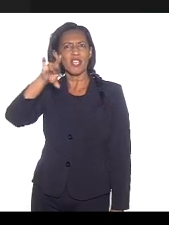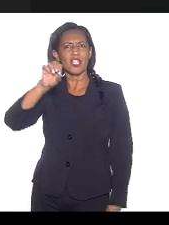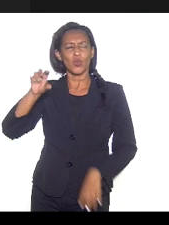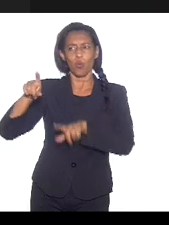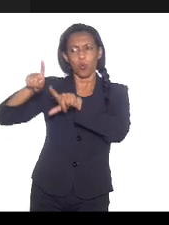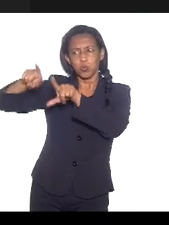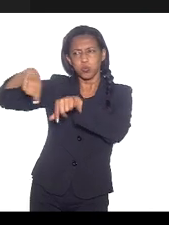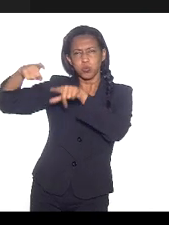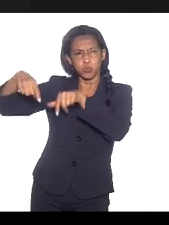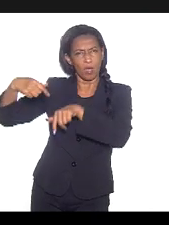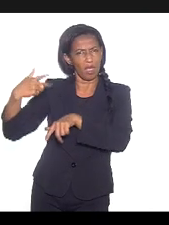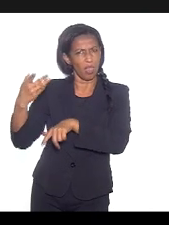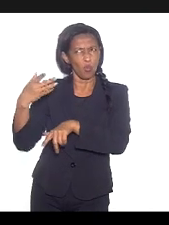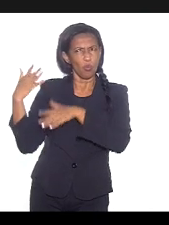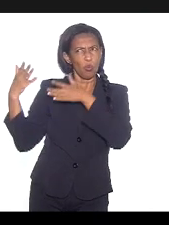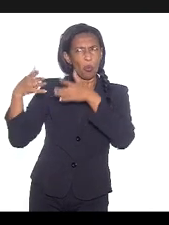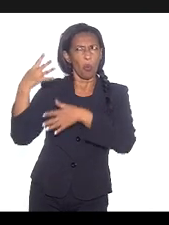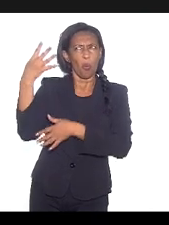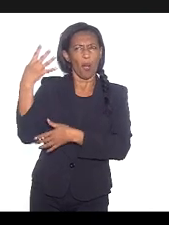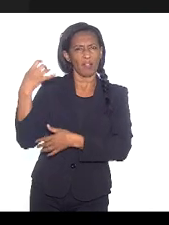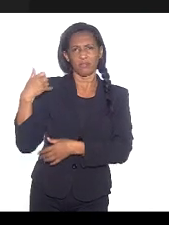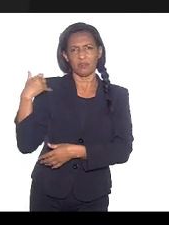estive com quatro anos de idade.